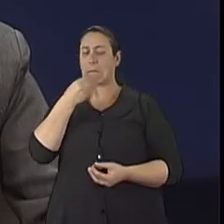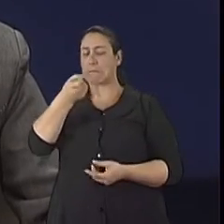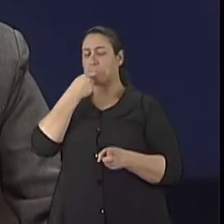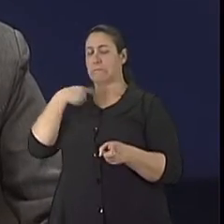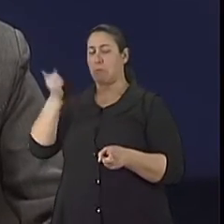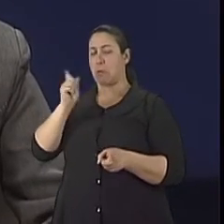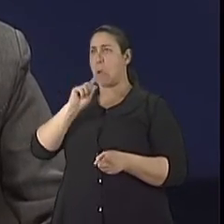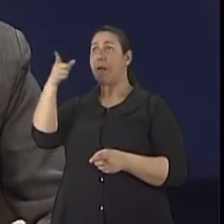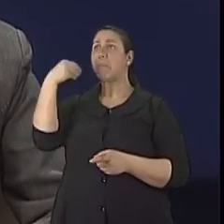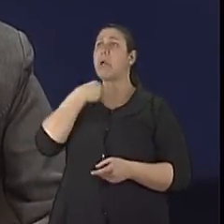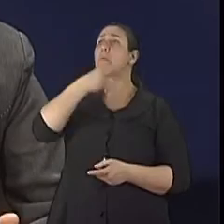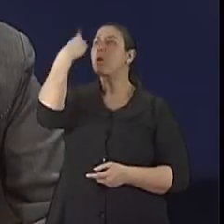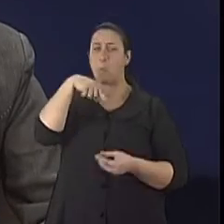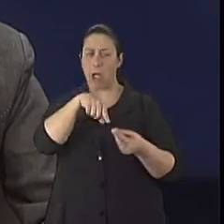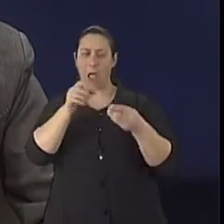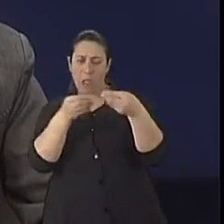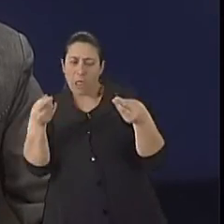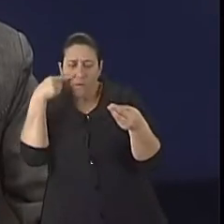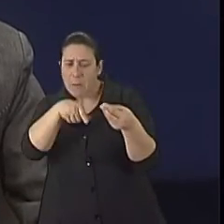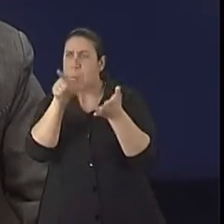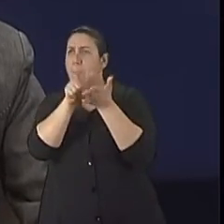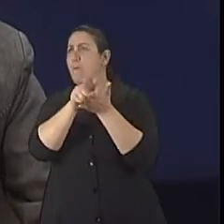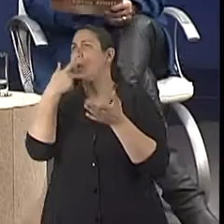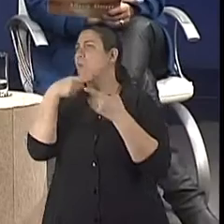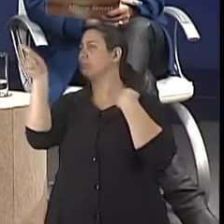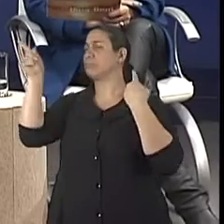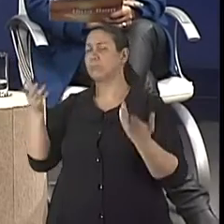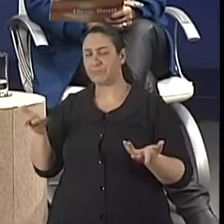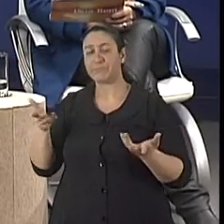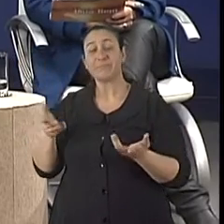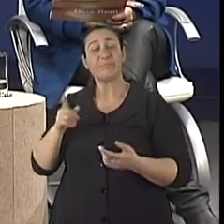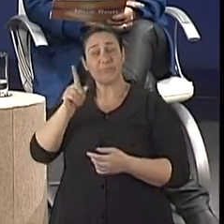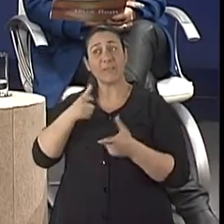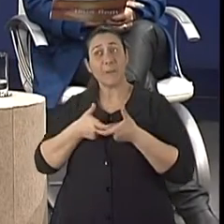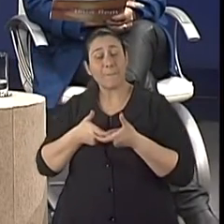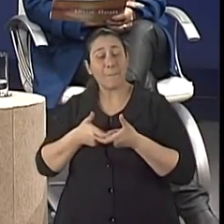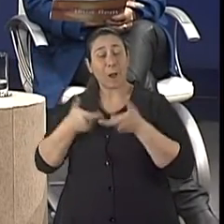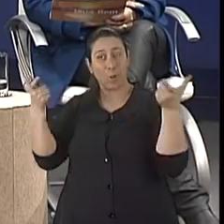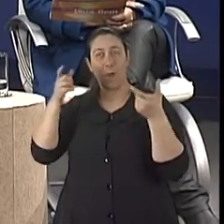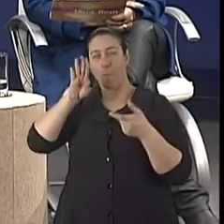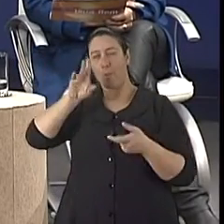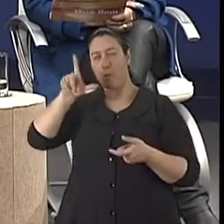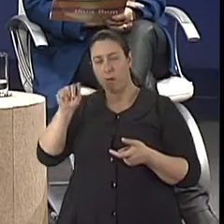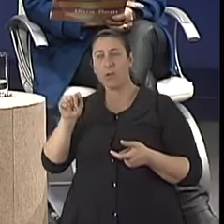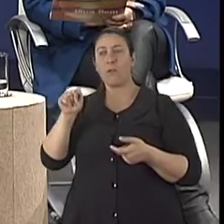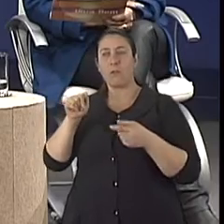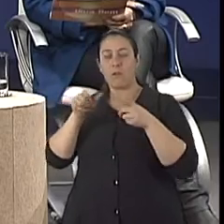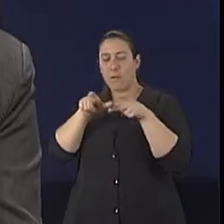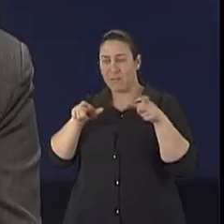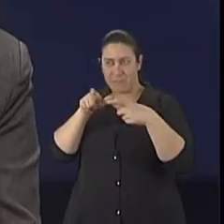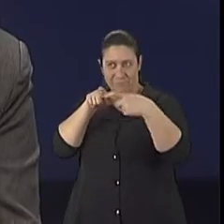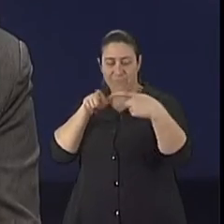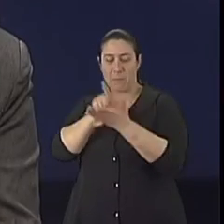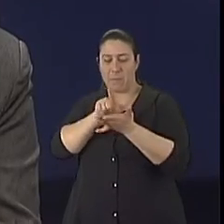disso, tem a questão da readequação das bulas, que a maioria das bulas ainda não foi readequada para a bula